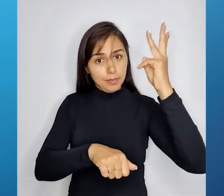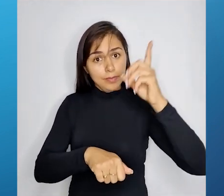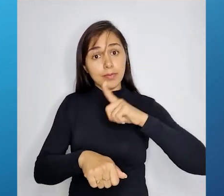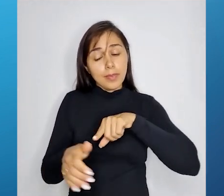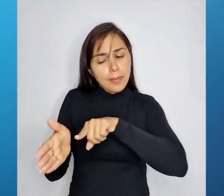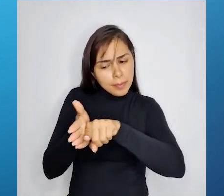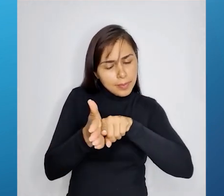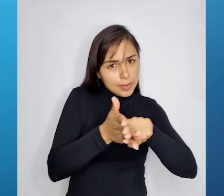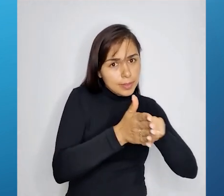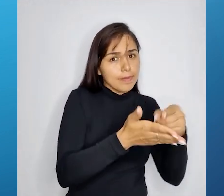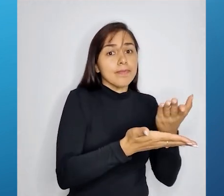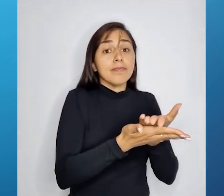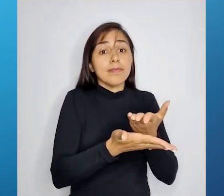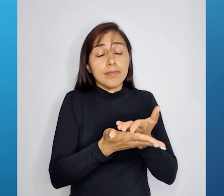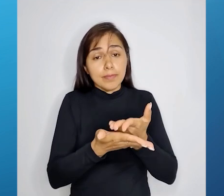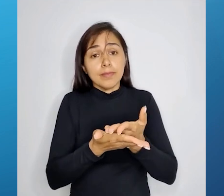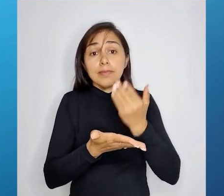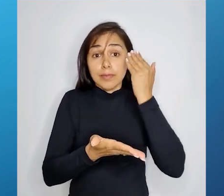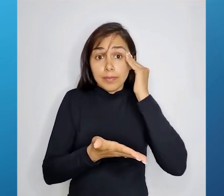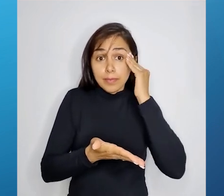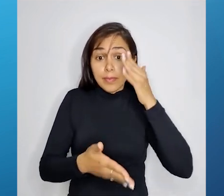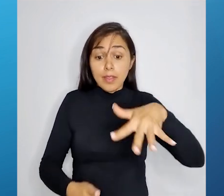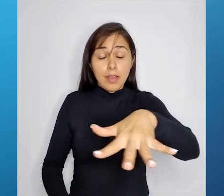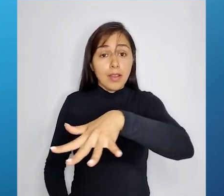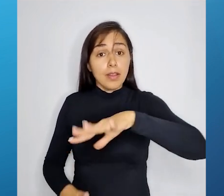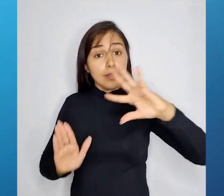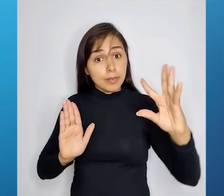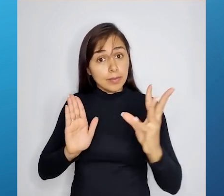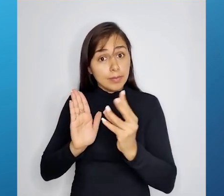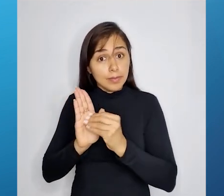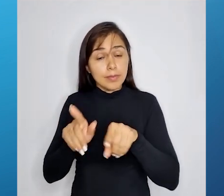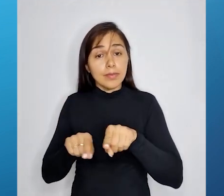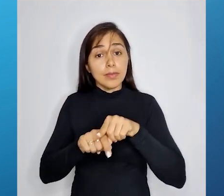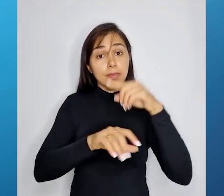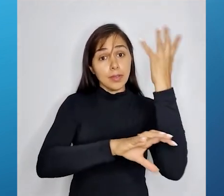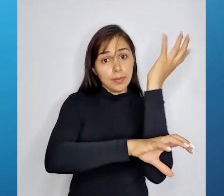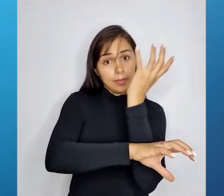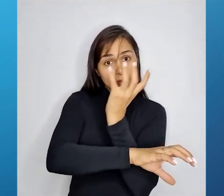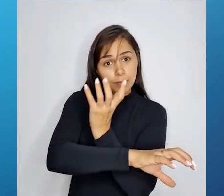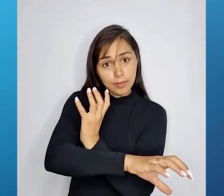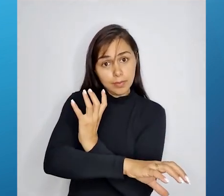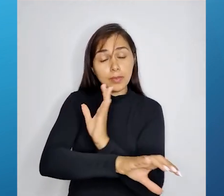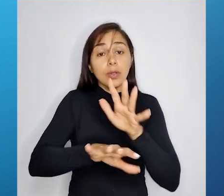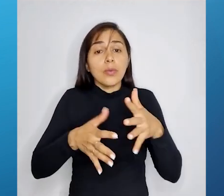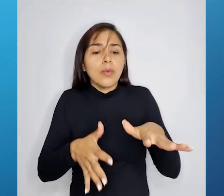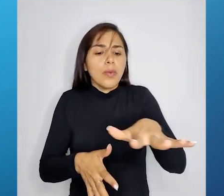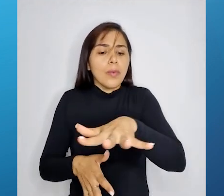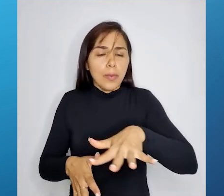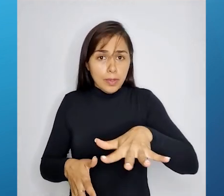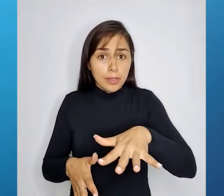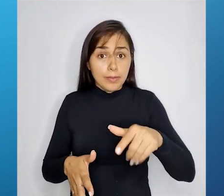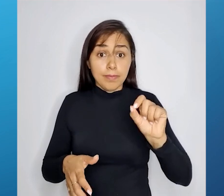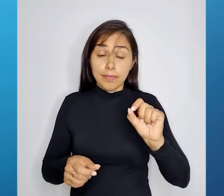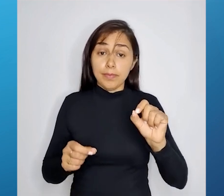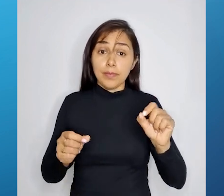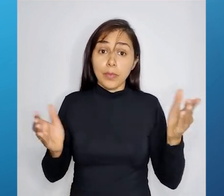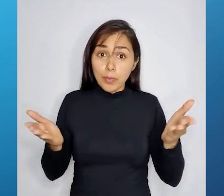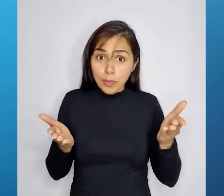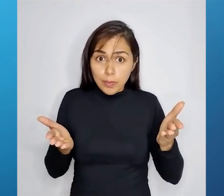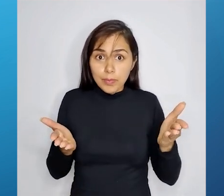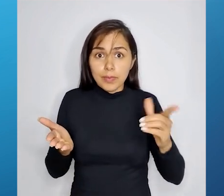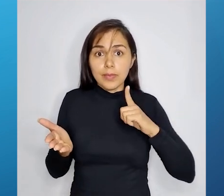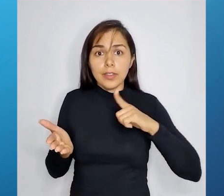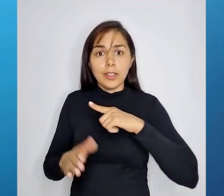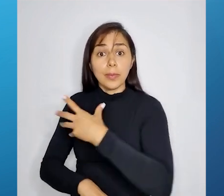estudos relacionados a tanta parte amazônica como o cerrado aqui do estado. Então, qual é a parte que ainda está não